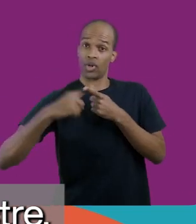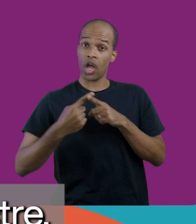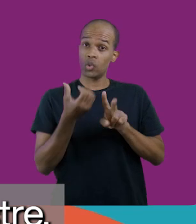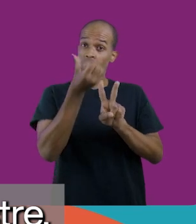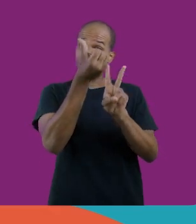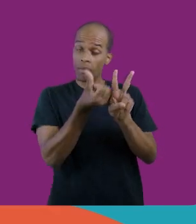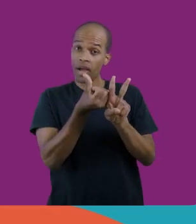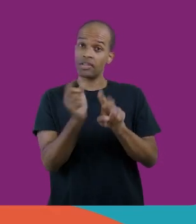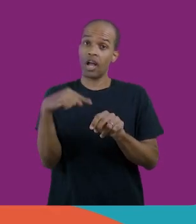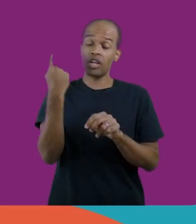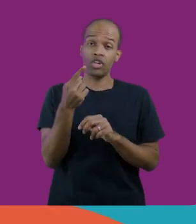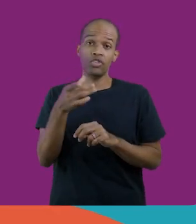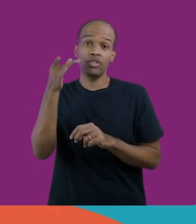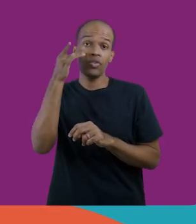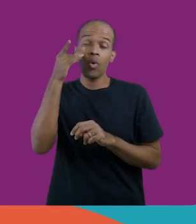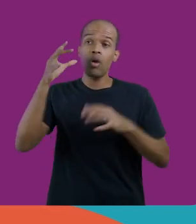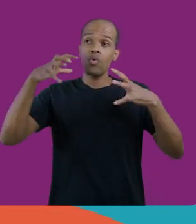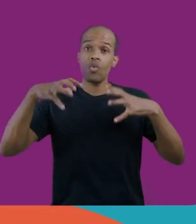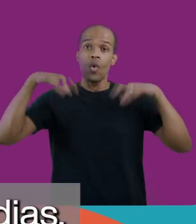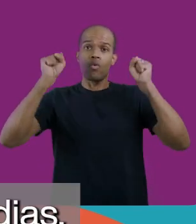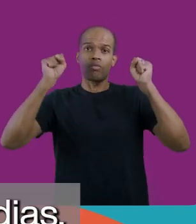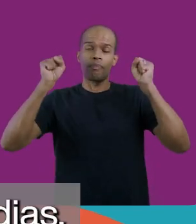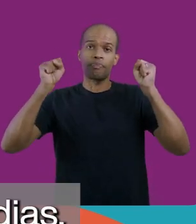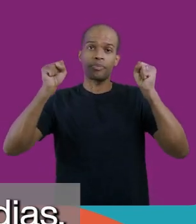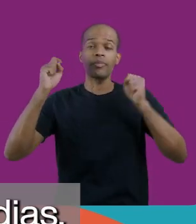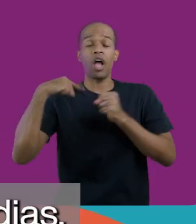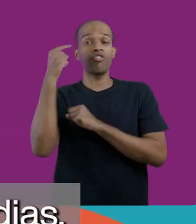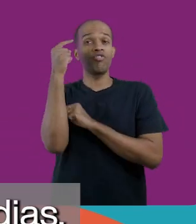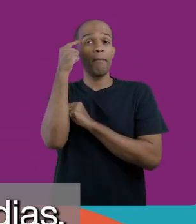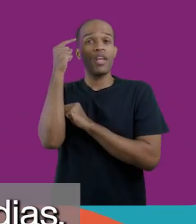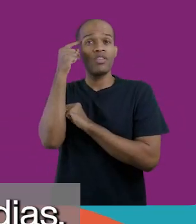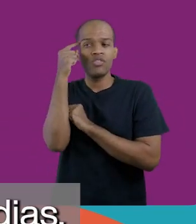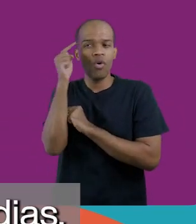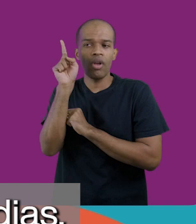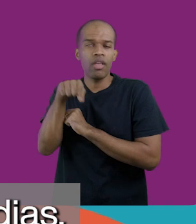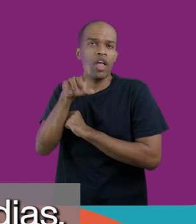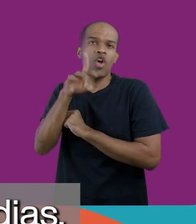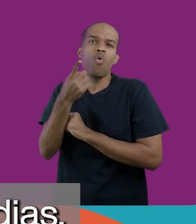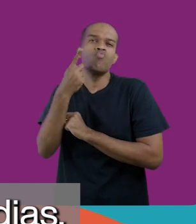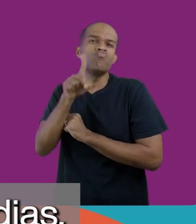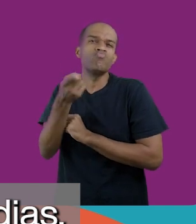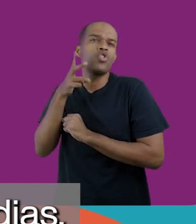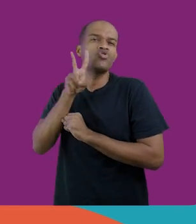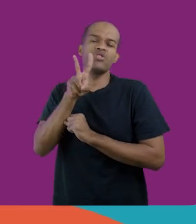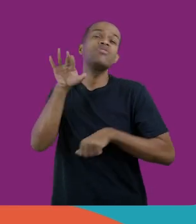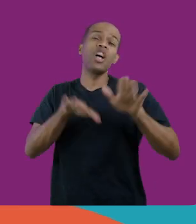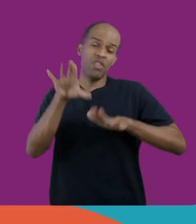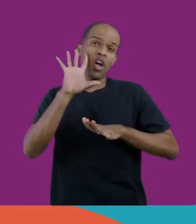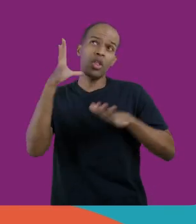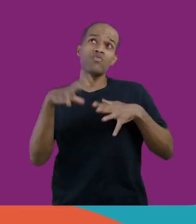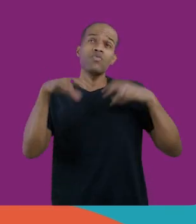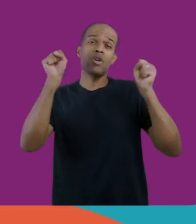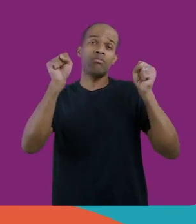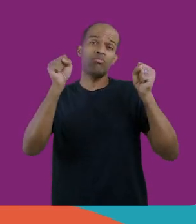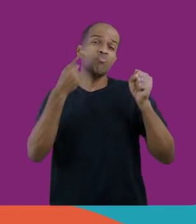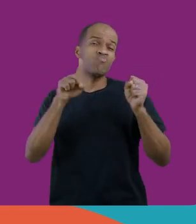segundo semestre, nós vivenciamos um apagão. A princípio, a gente achava que era só um ou dois dias, como às vezes falta